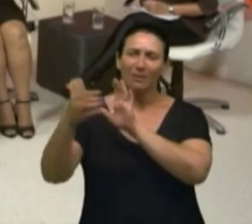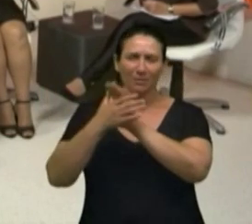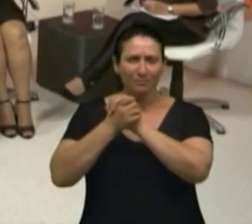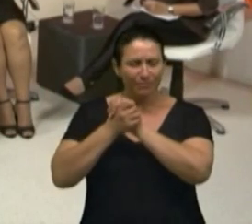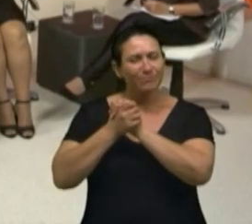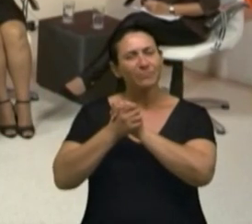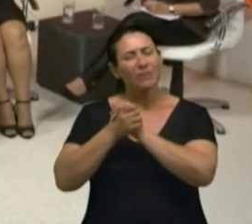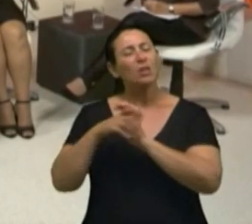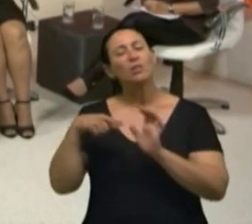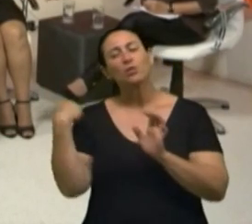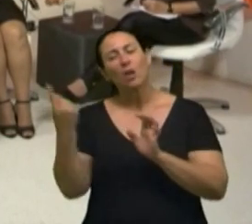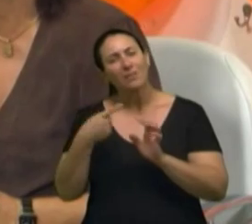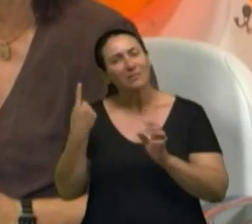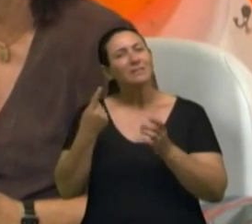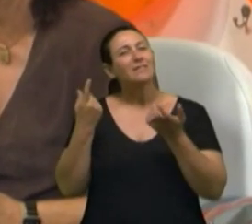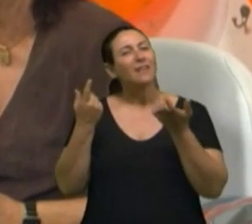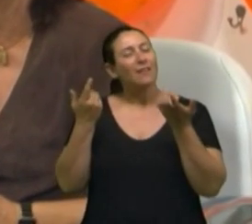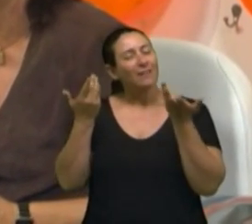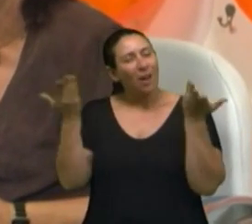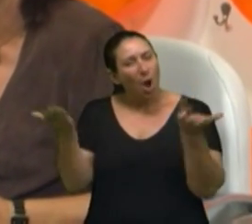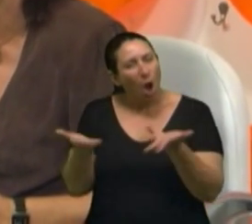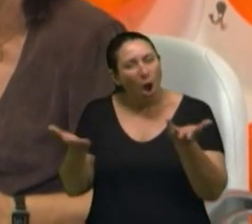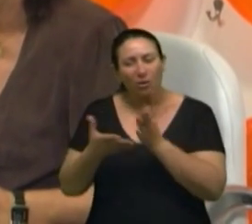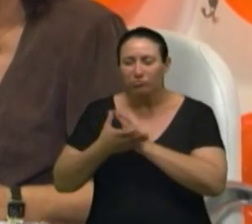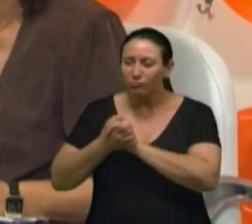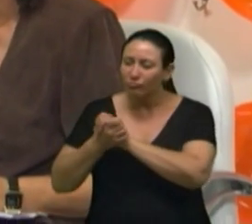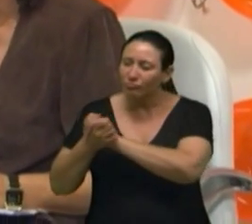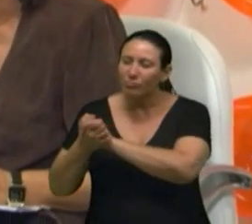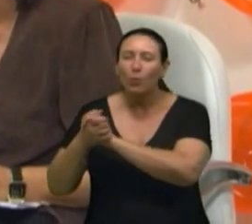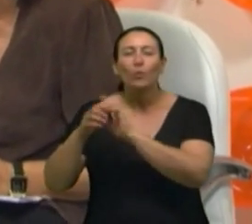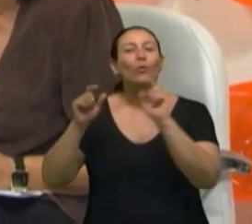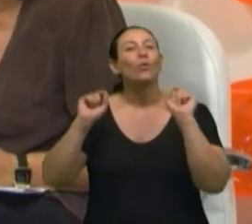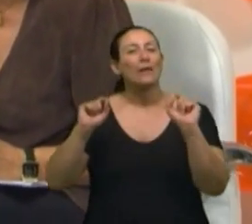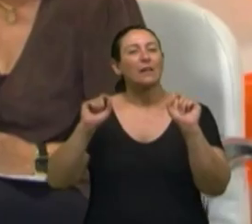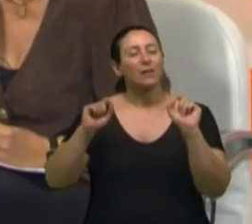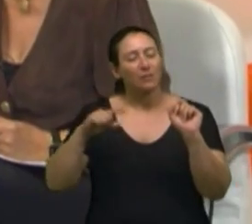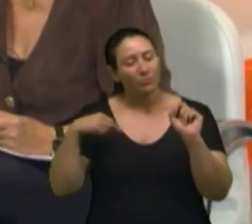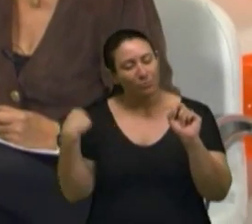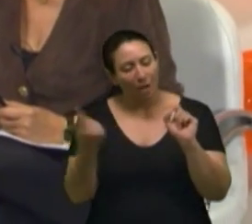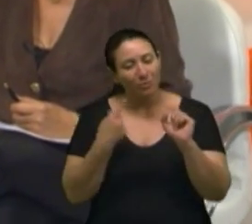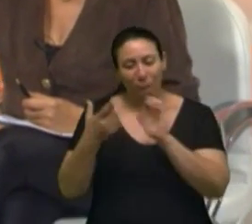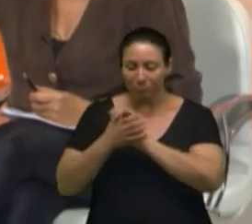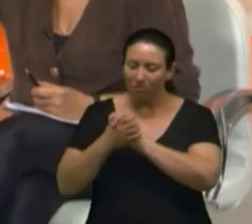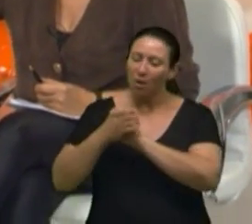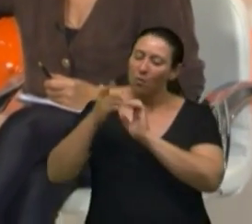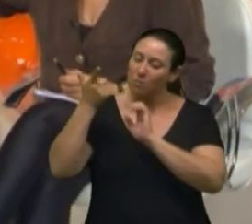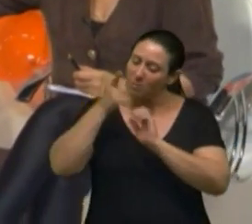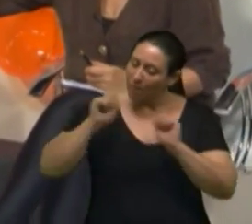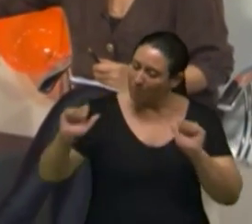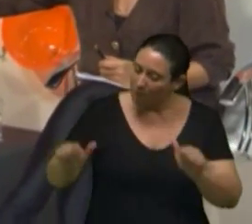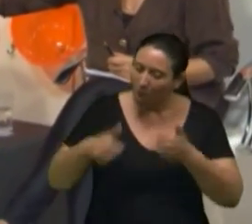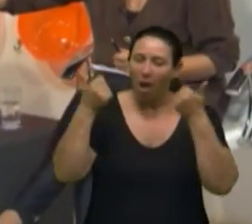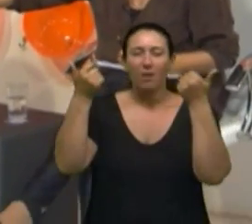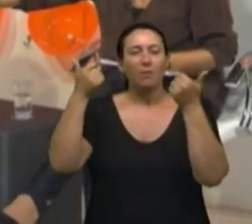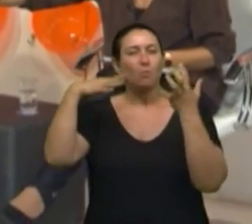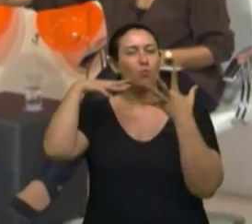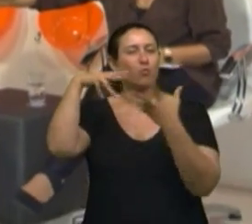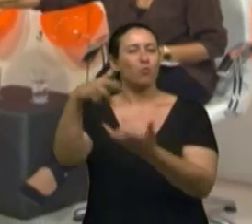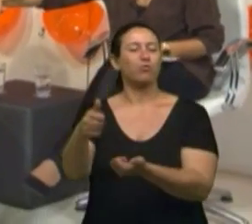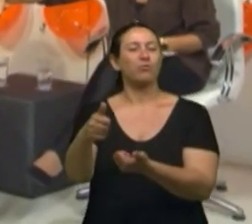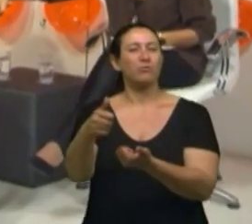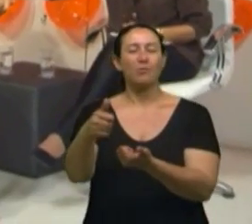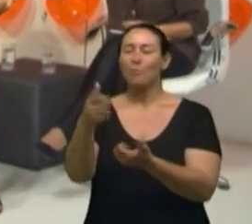ti. E nós vamos terminar aqui nesta bela corrente, porque é de mãos dadas que a gente faz um mundo muito melhor.